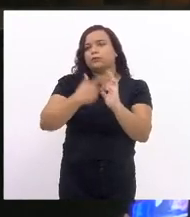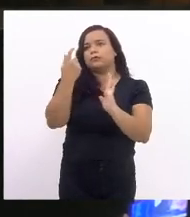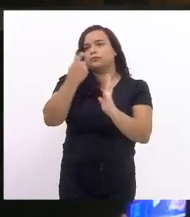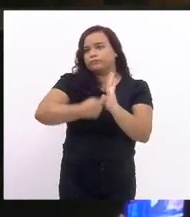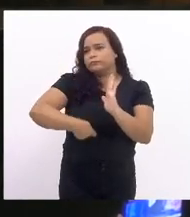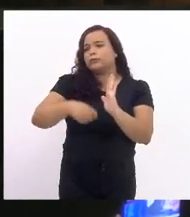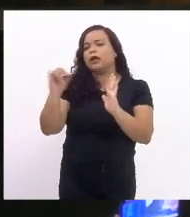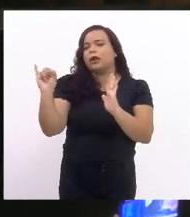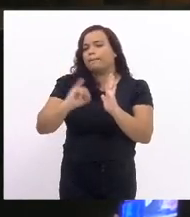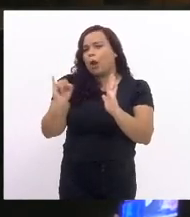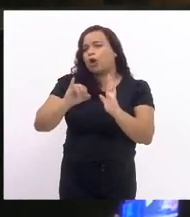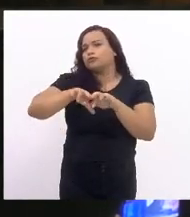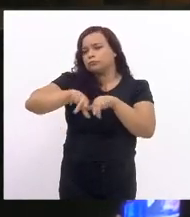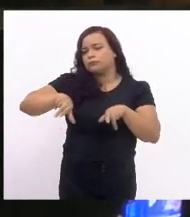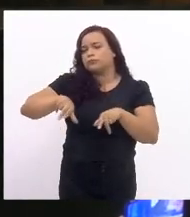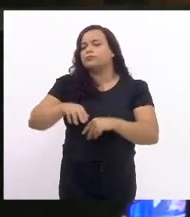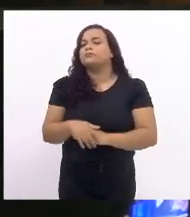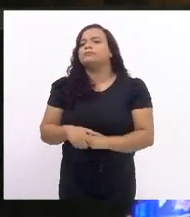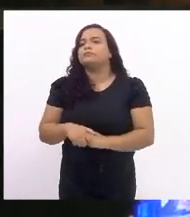montante de